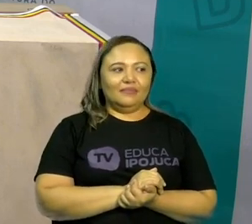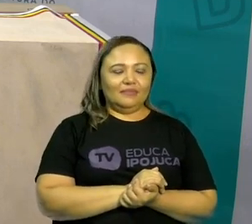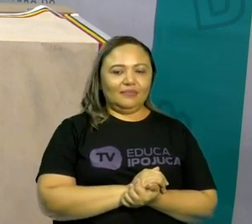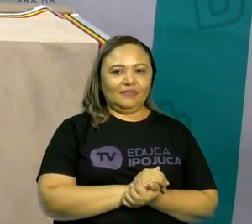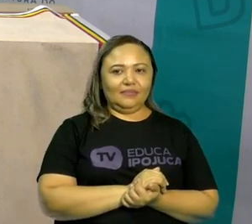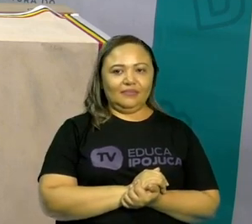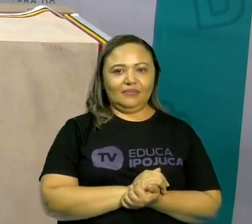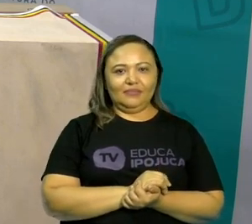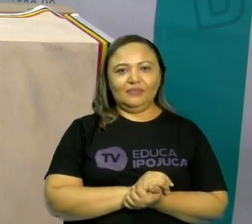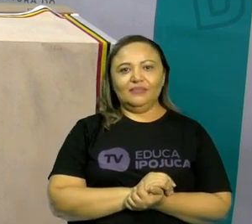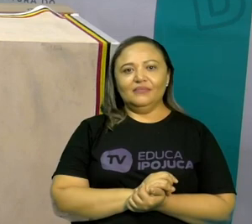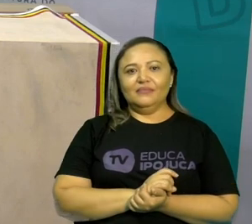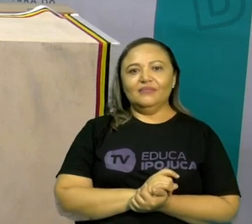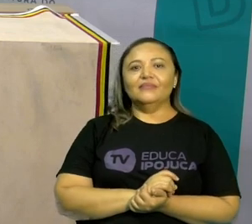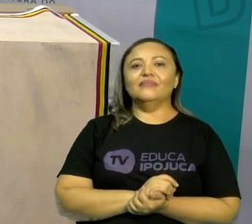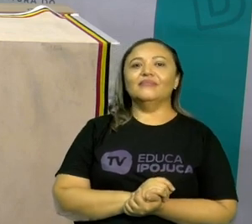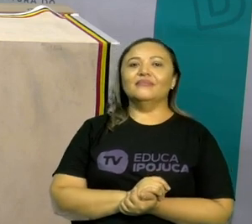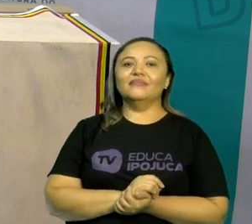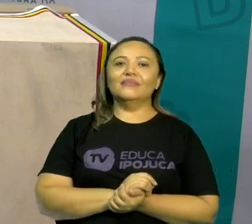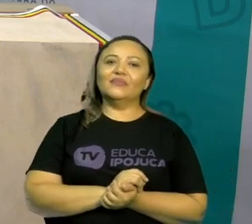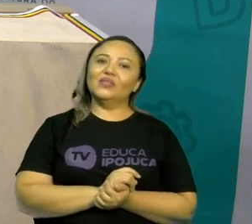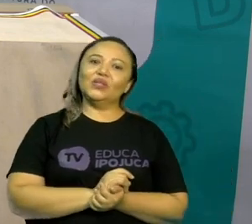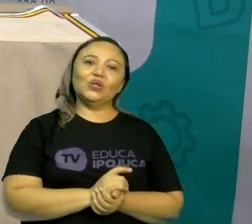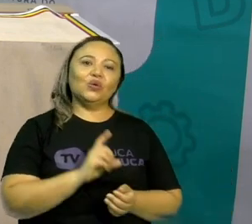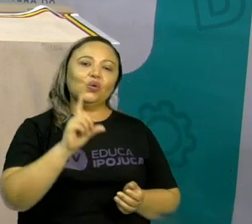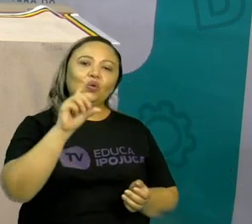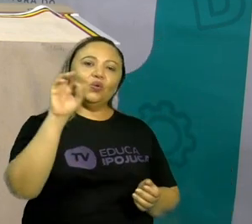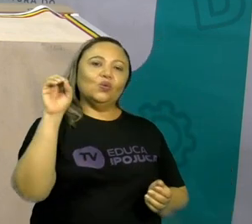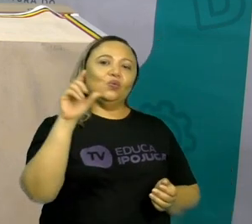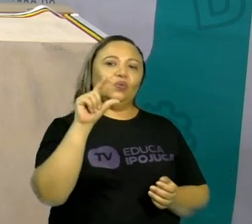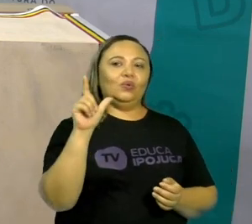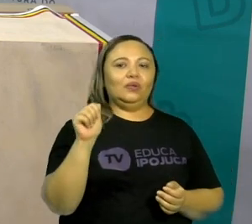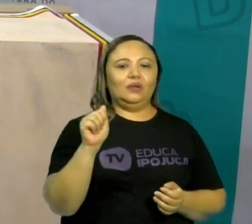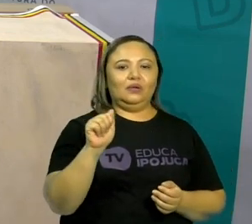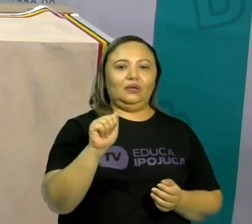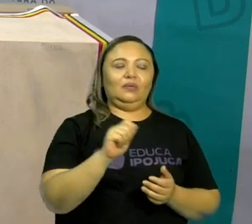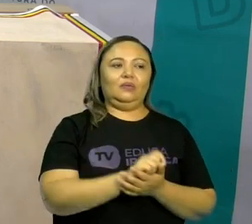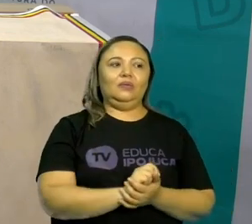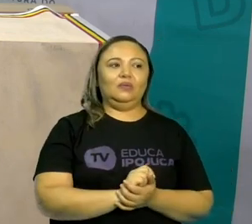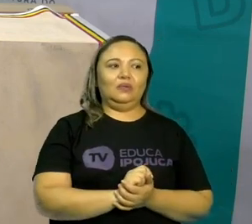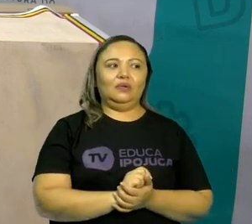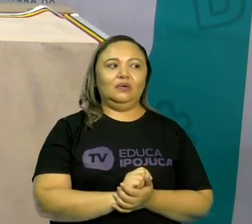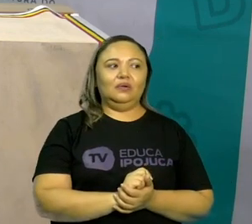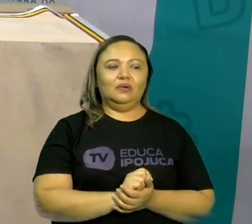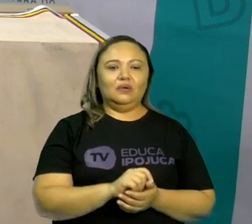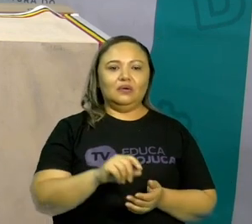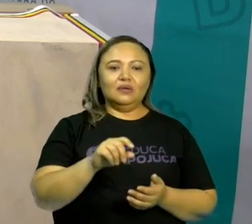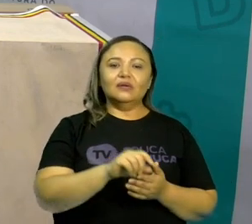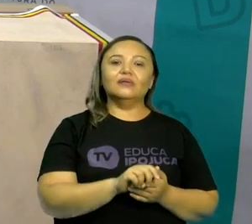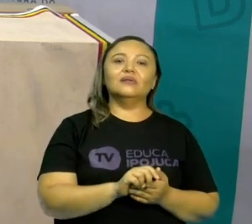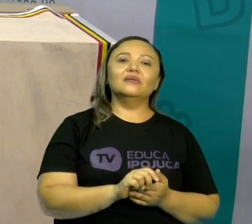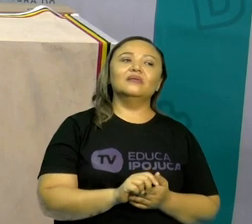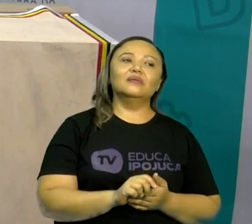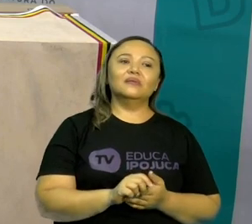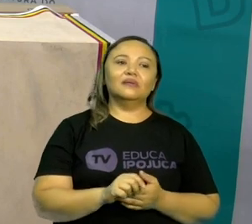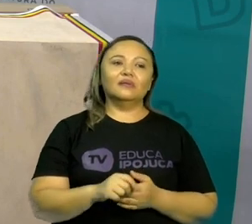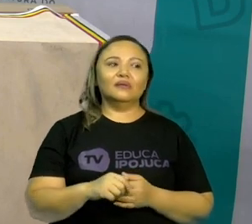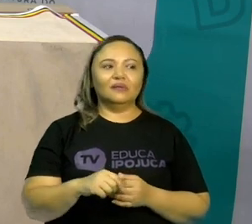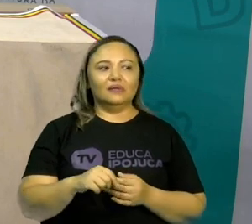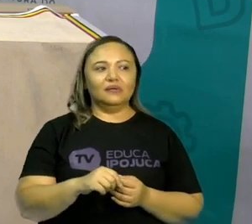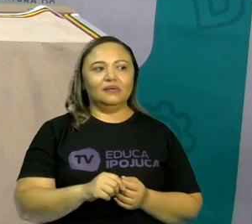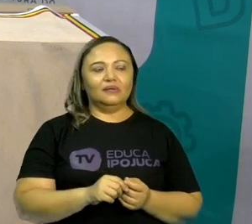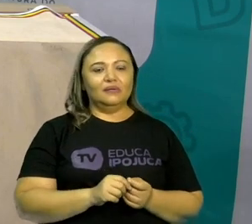Zaza, Lola, eu tenho um espelho mágico aqui. Vocês querem brincar com ele? Sério, pai? Um espelho